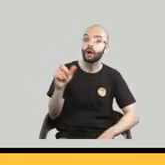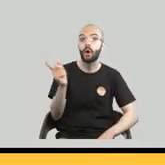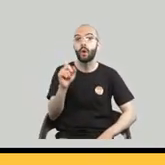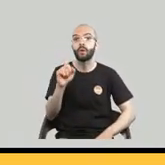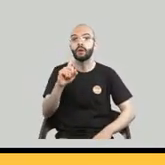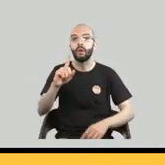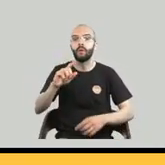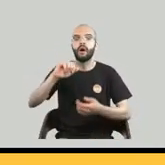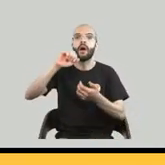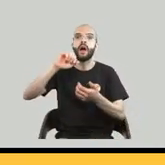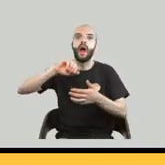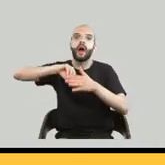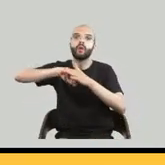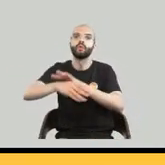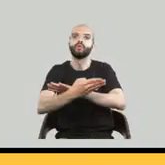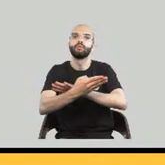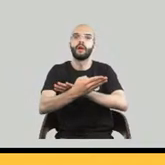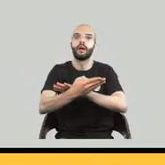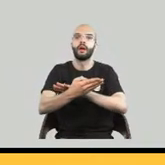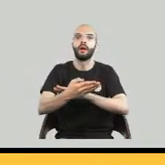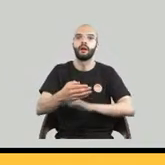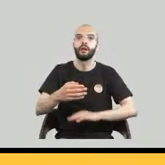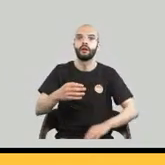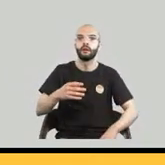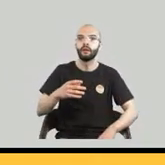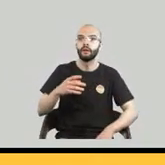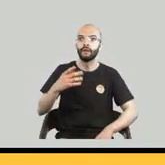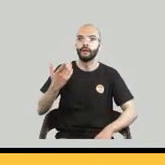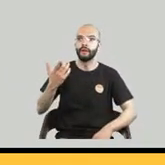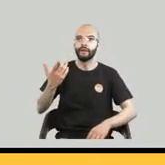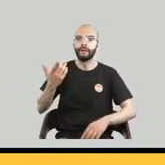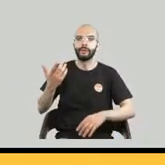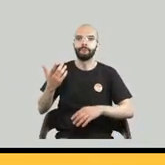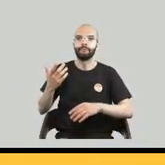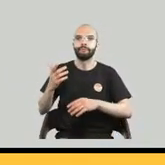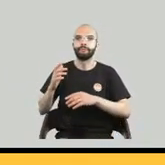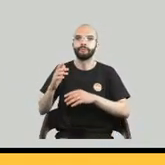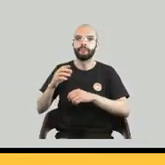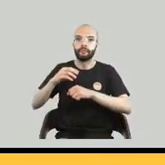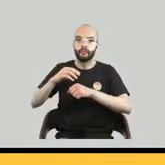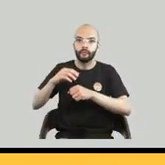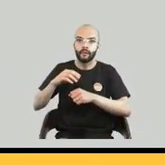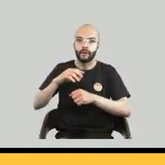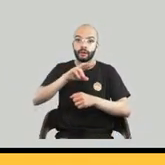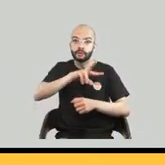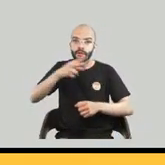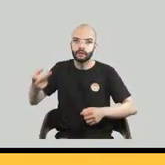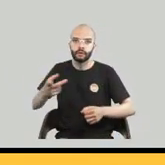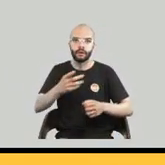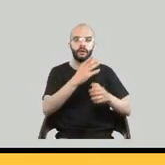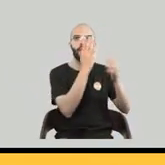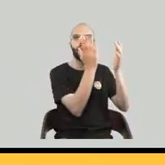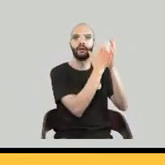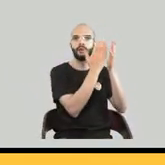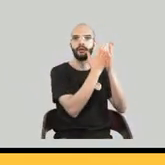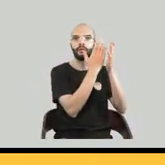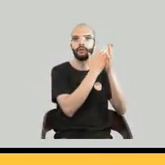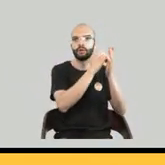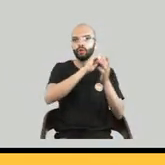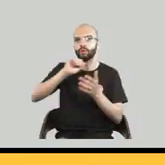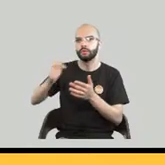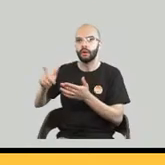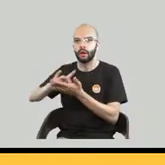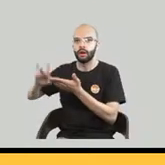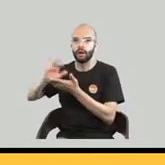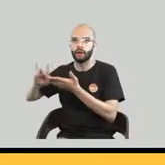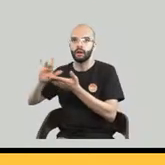tem um potencial de passar adotar o audiobook e o livro digital maior do que a população mais